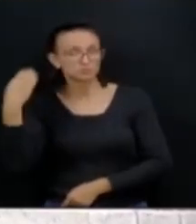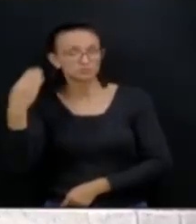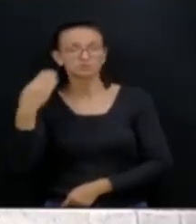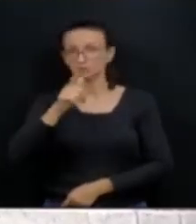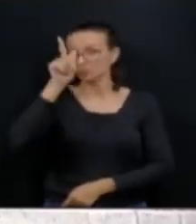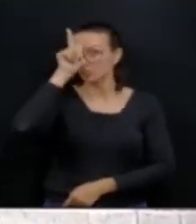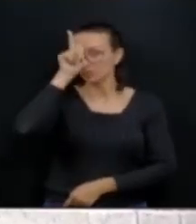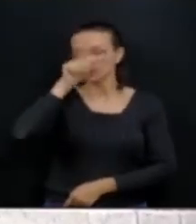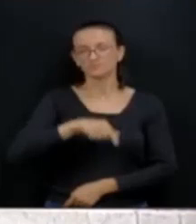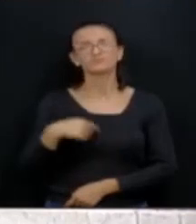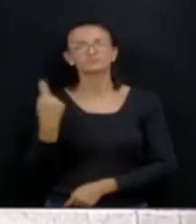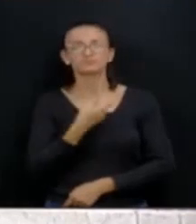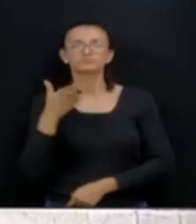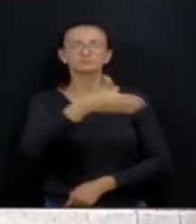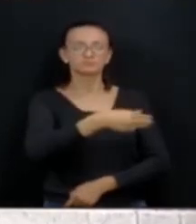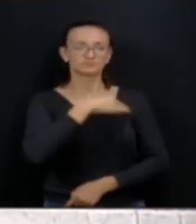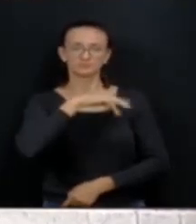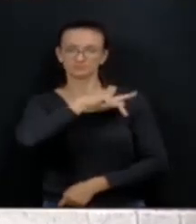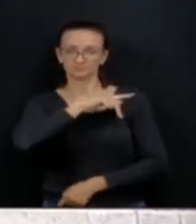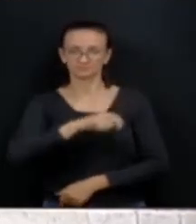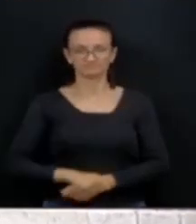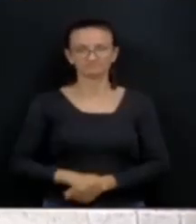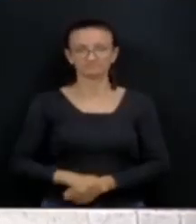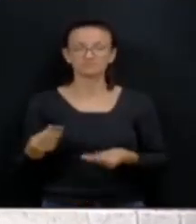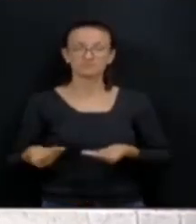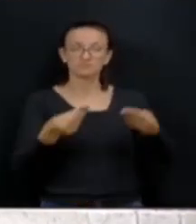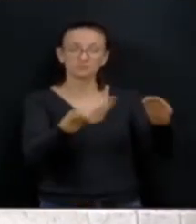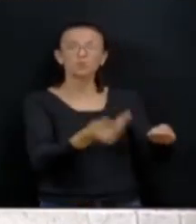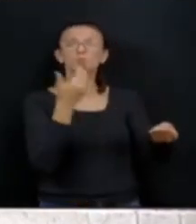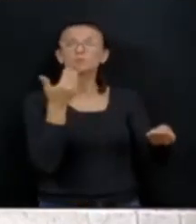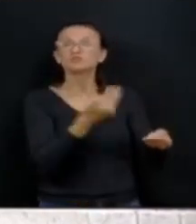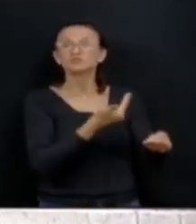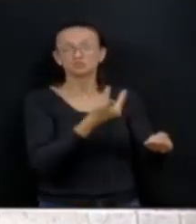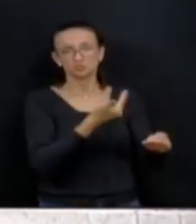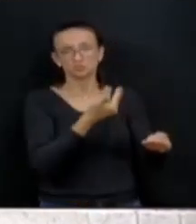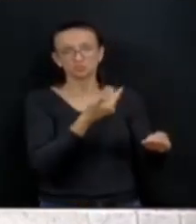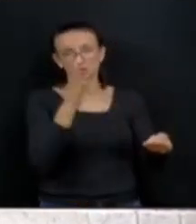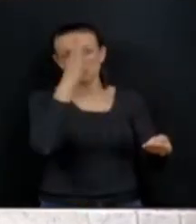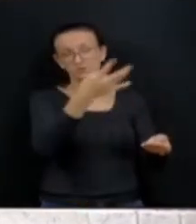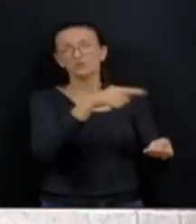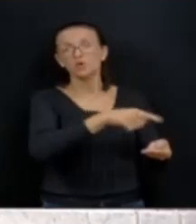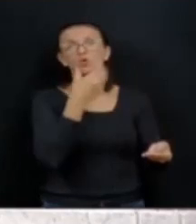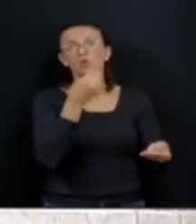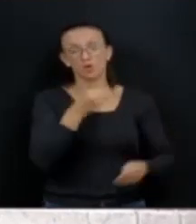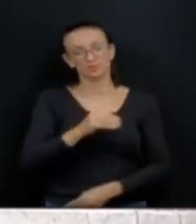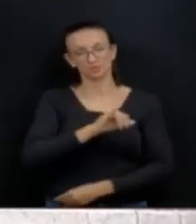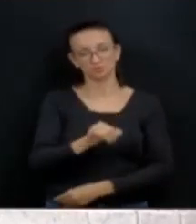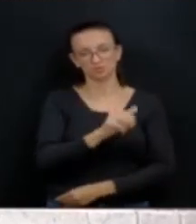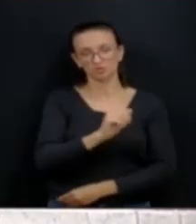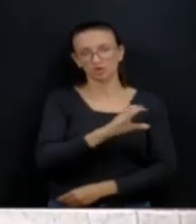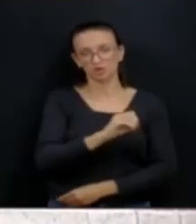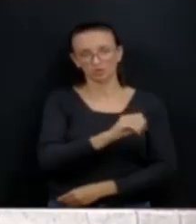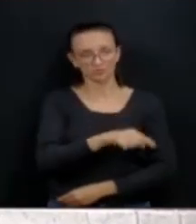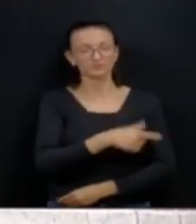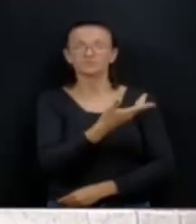Goura, fomos ao Ministério Público. Entregamos um pedido de providência ao doutor Jacóia, cobrando que o